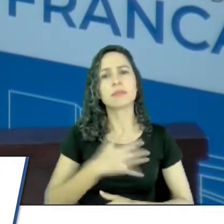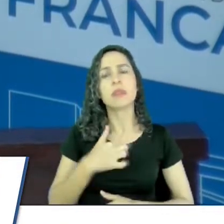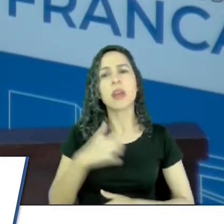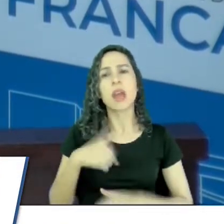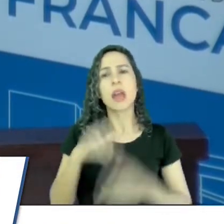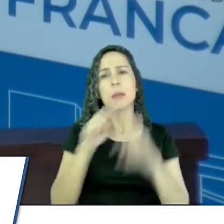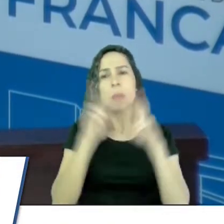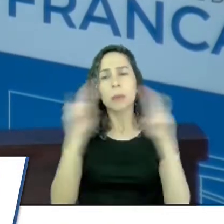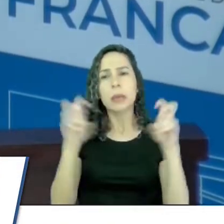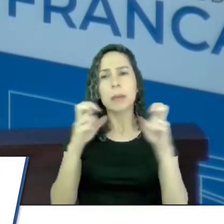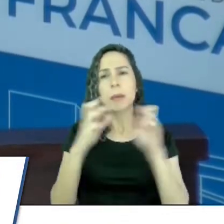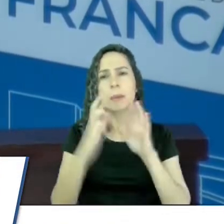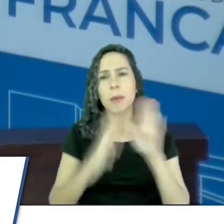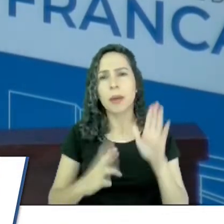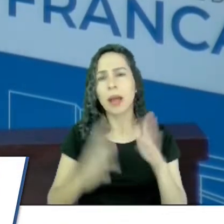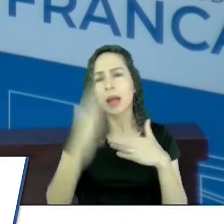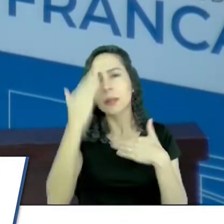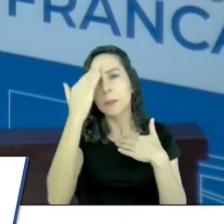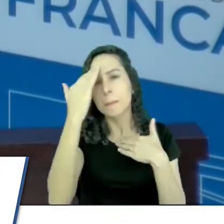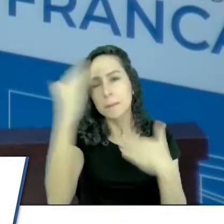relato. Obrigada, senhor prefeito.